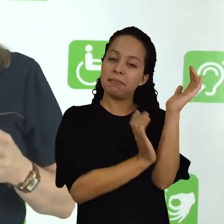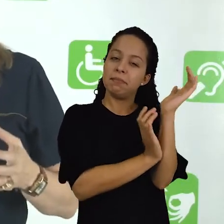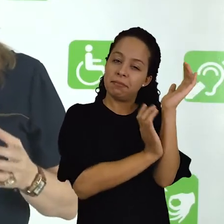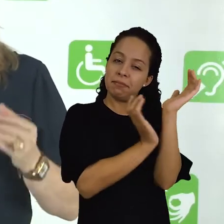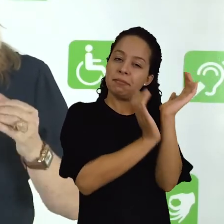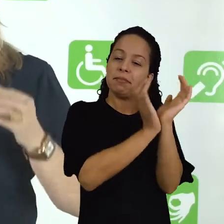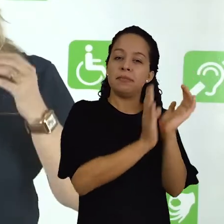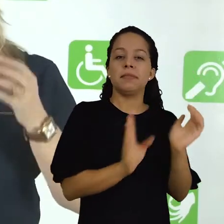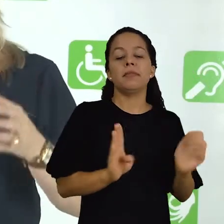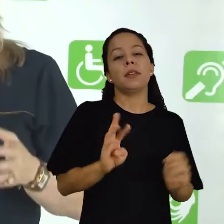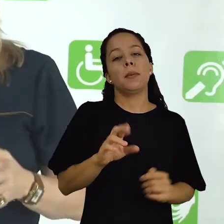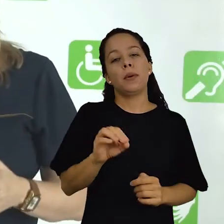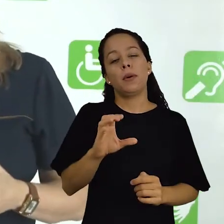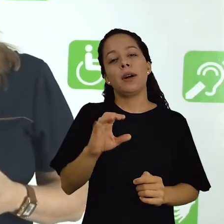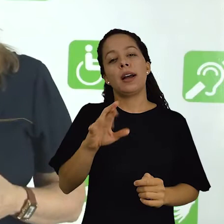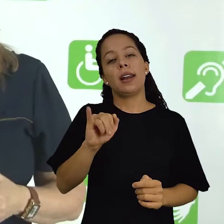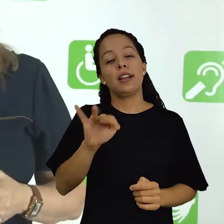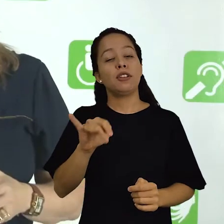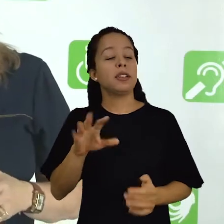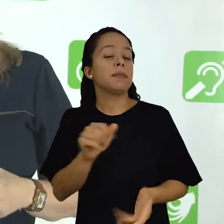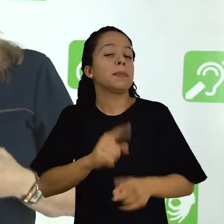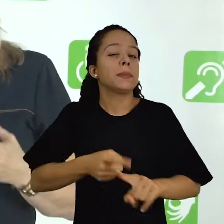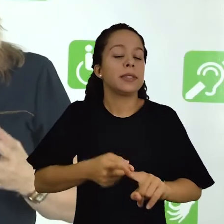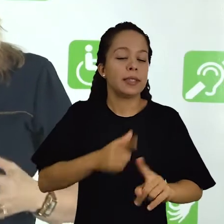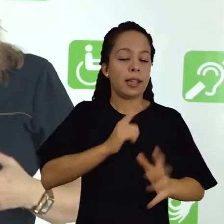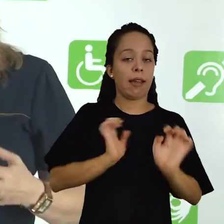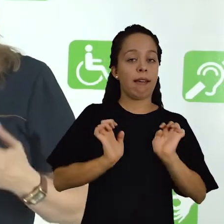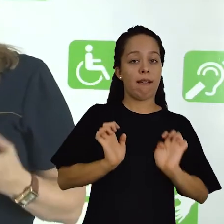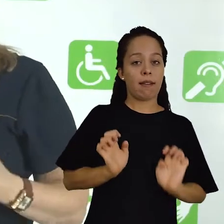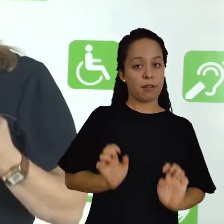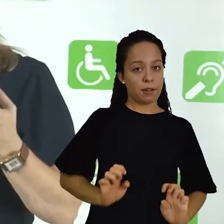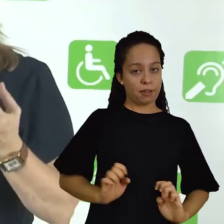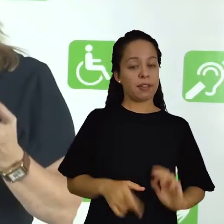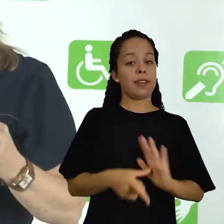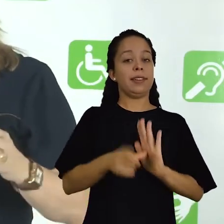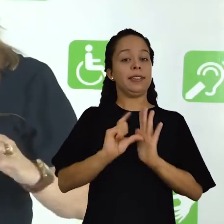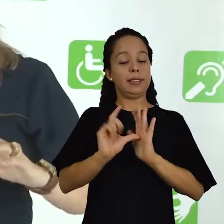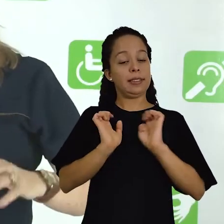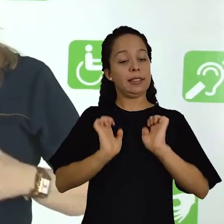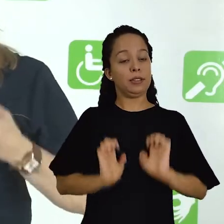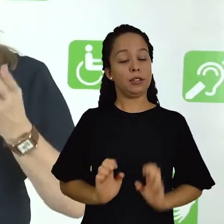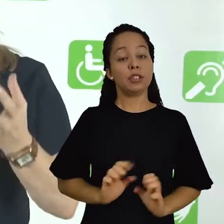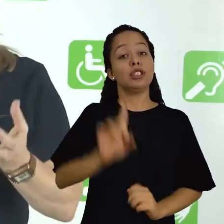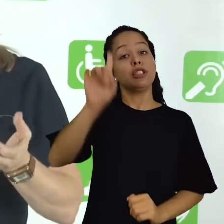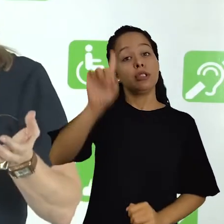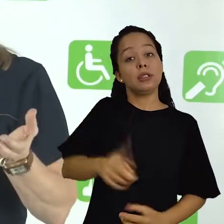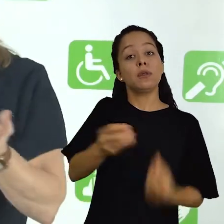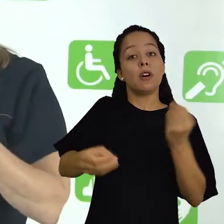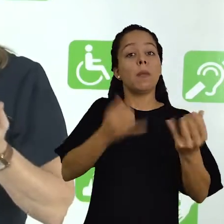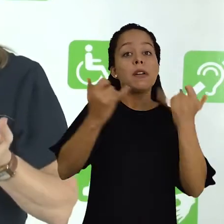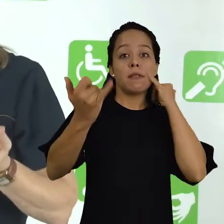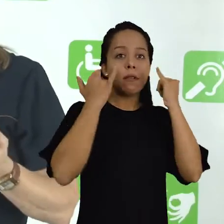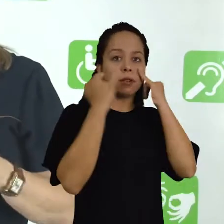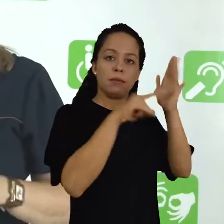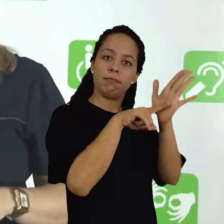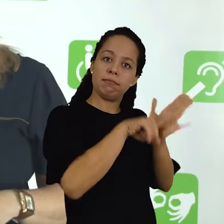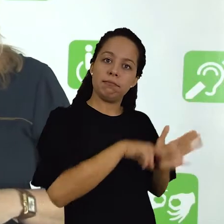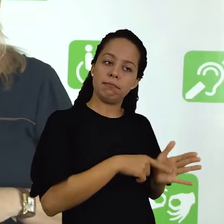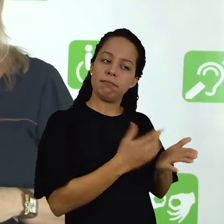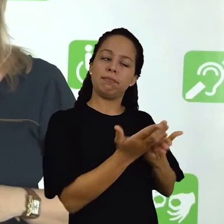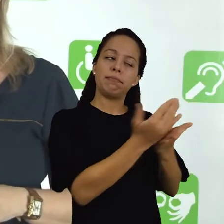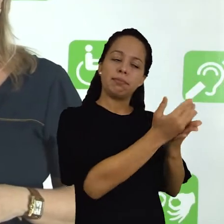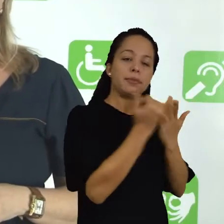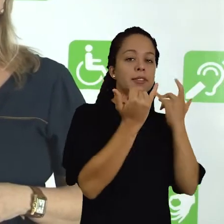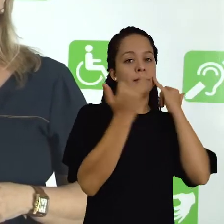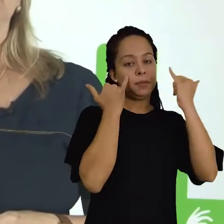envolve questões relacionadas à ética, a saber como pesquisar e coletar esses